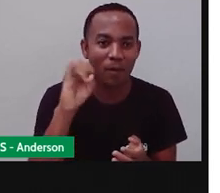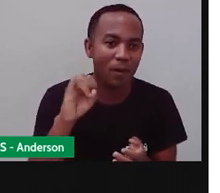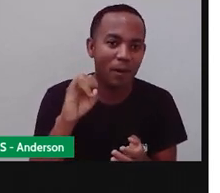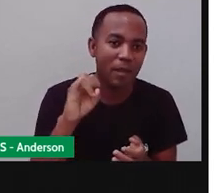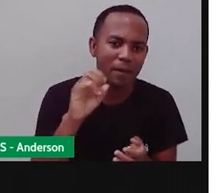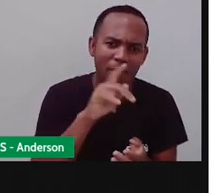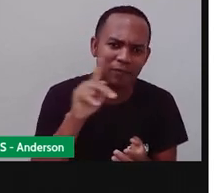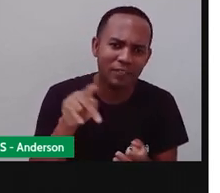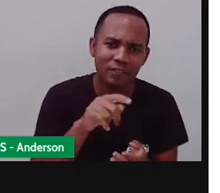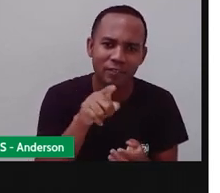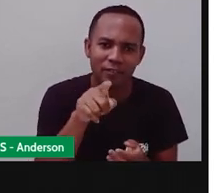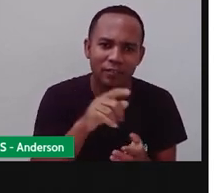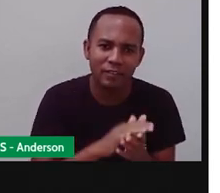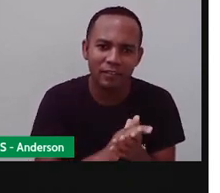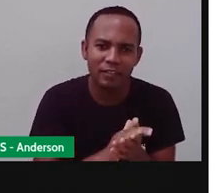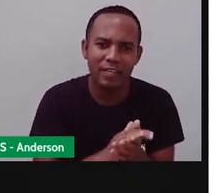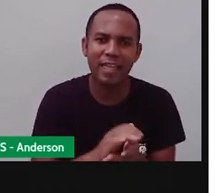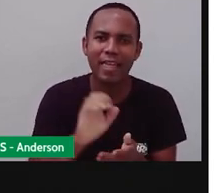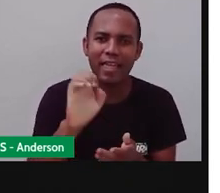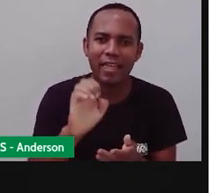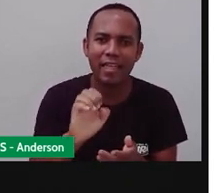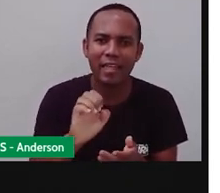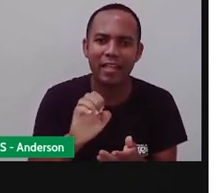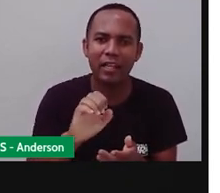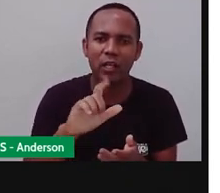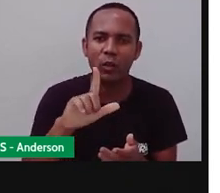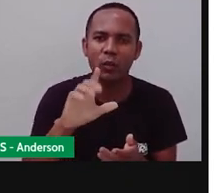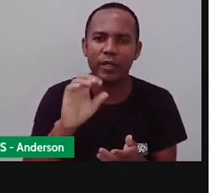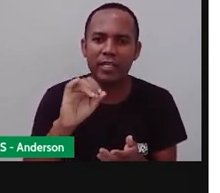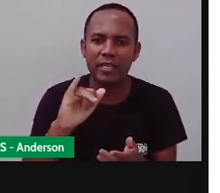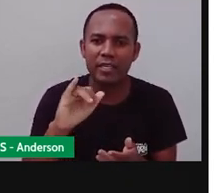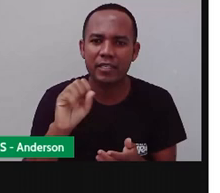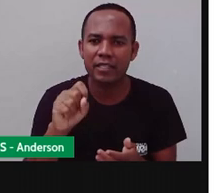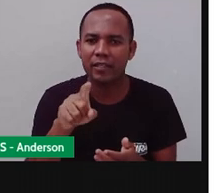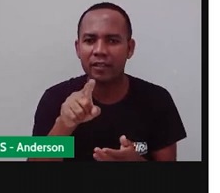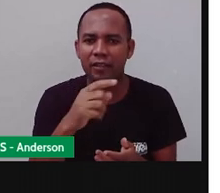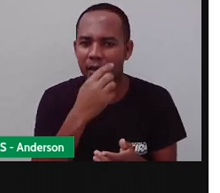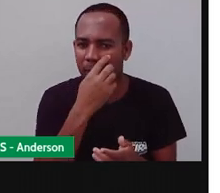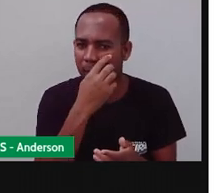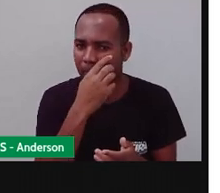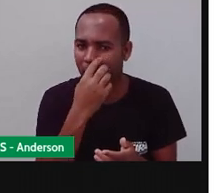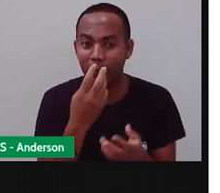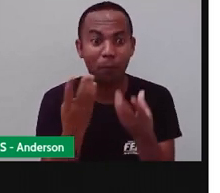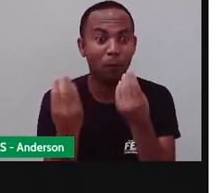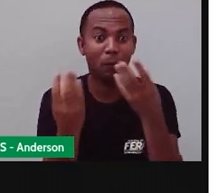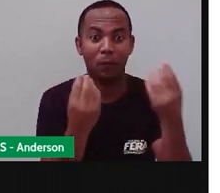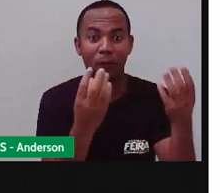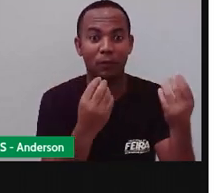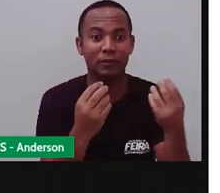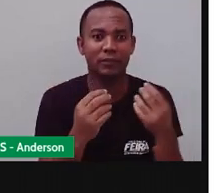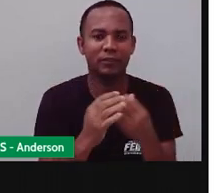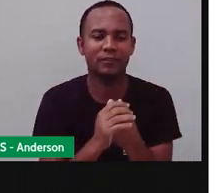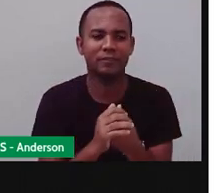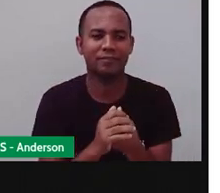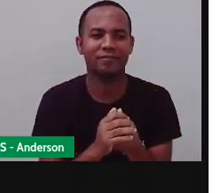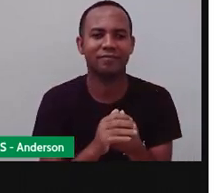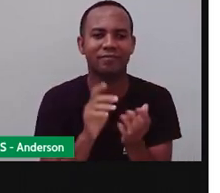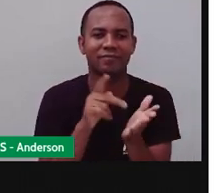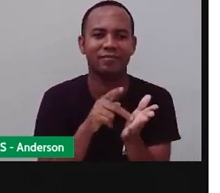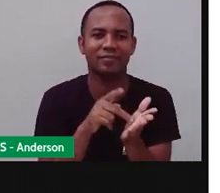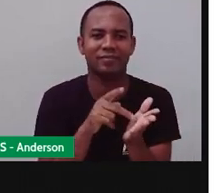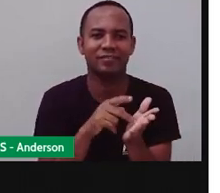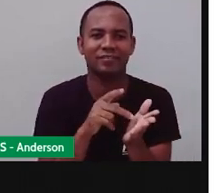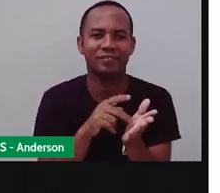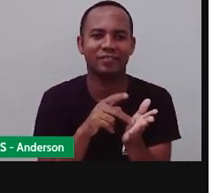Oi, Eloísa. Manu, a bailarina. Na verdade, eu acho que,